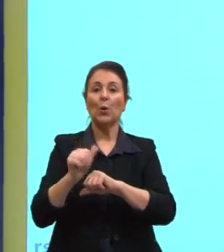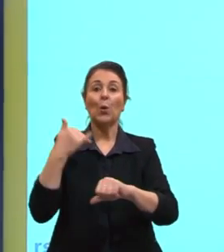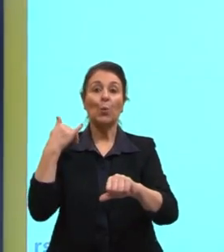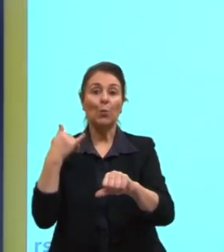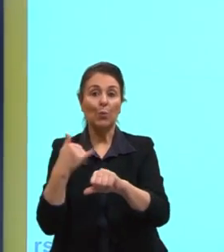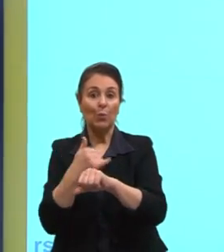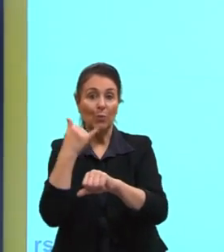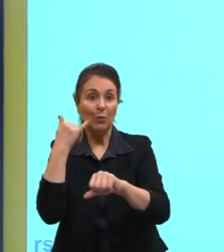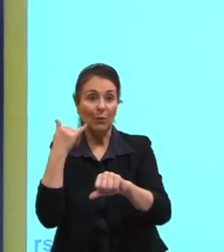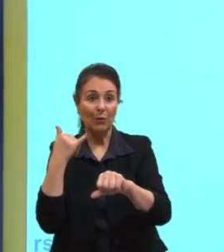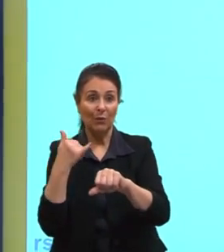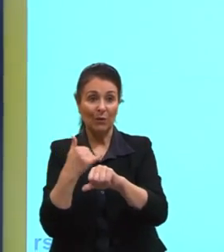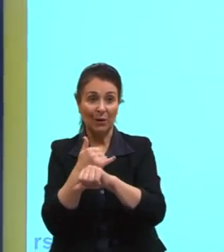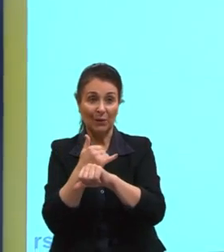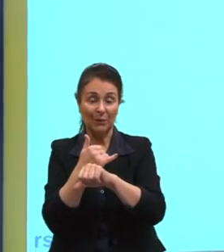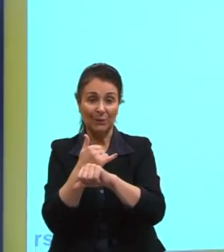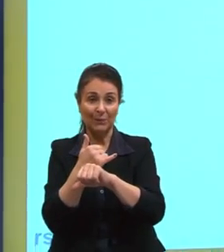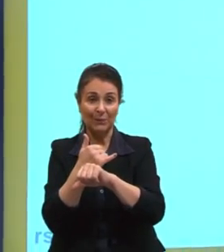vai